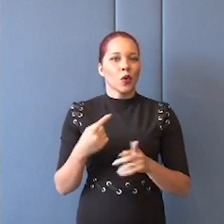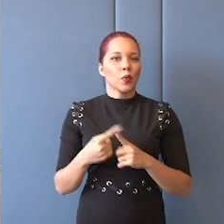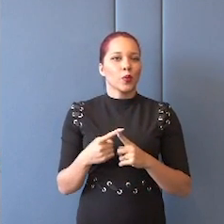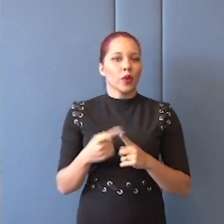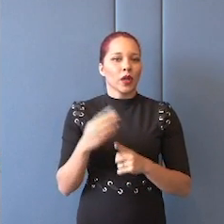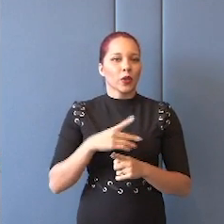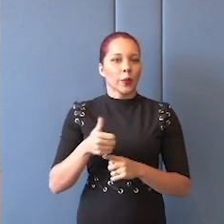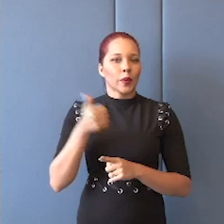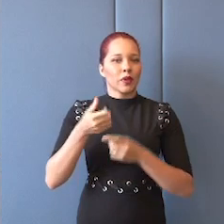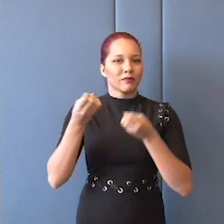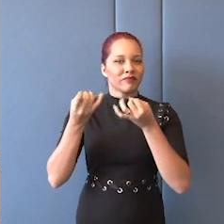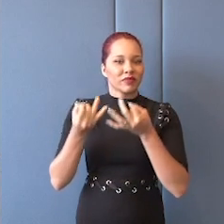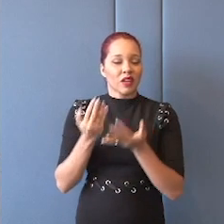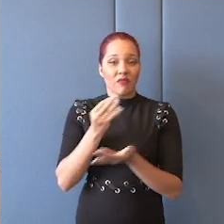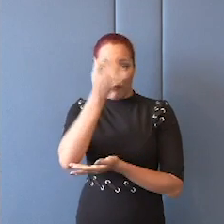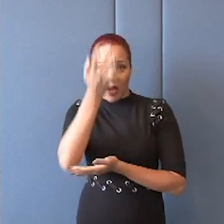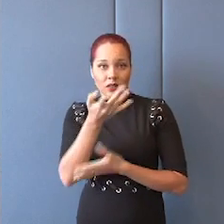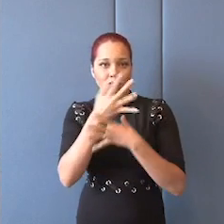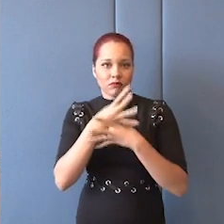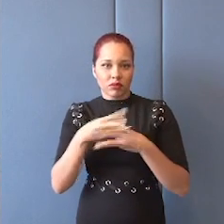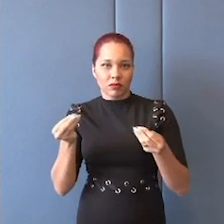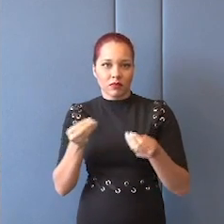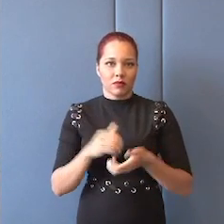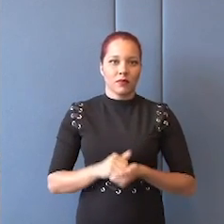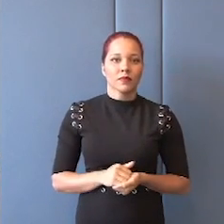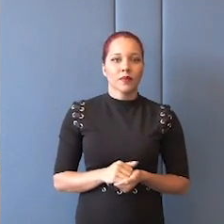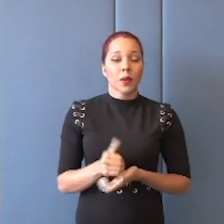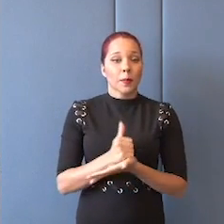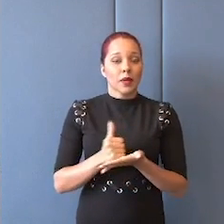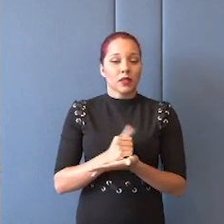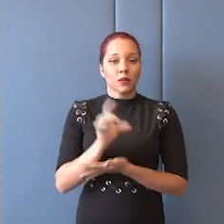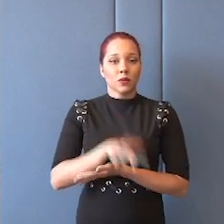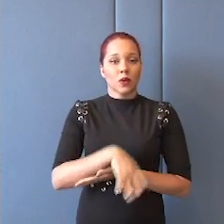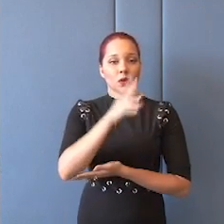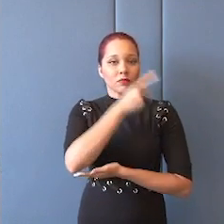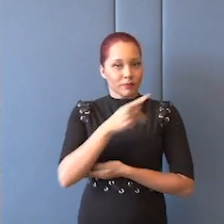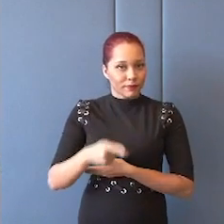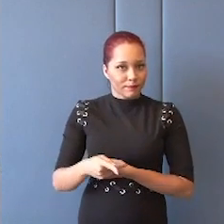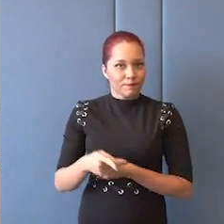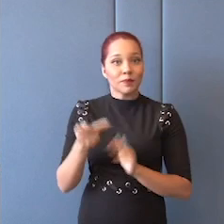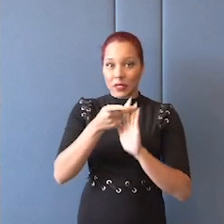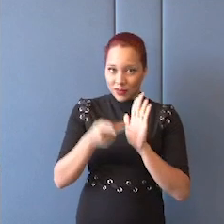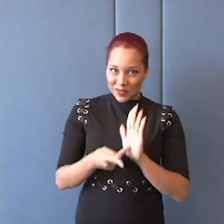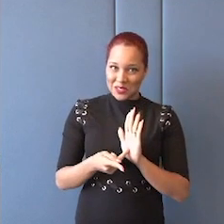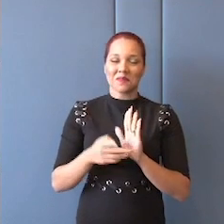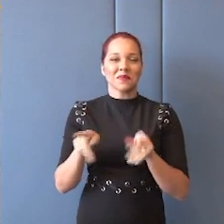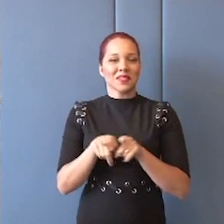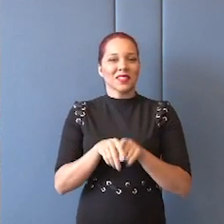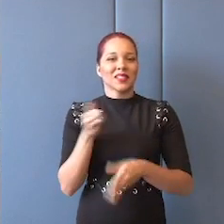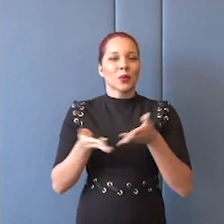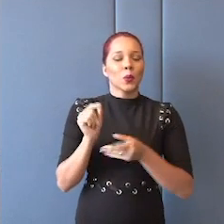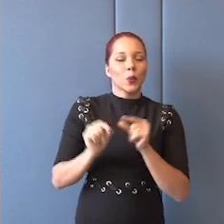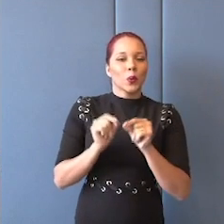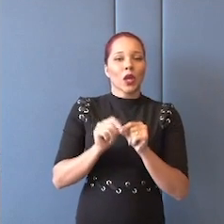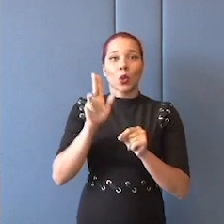sopro. Por outro lado, claro, que uma política baseada simplesmente em princípios, ela se trava, porque o princípio nunca vai